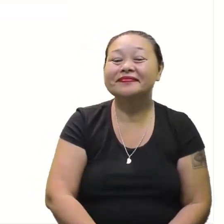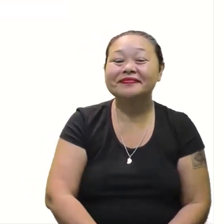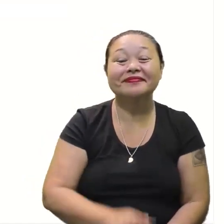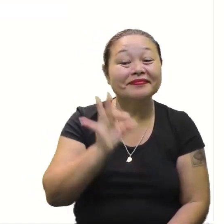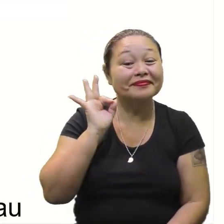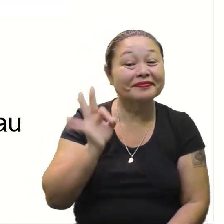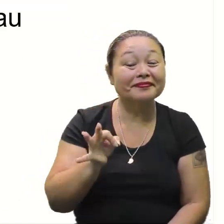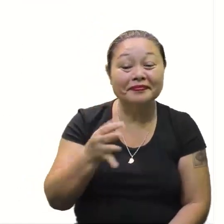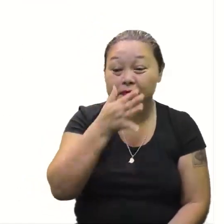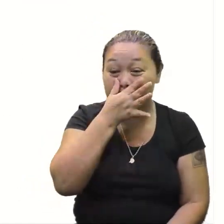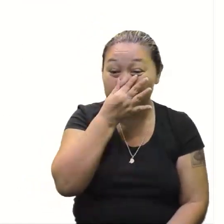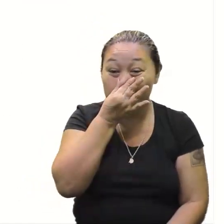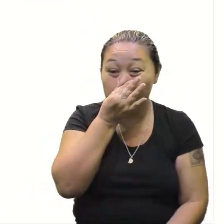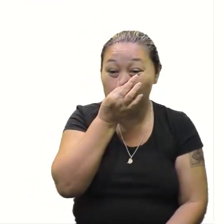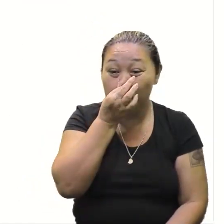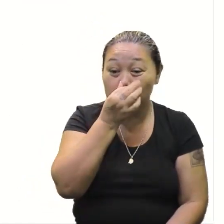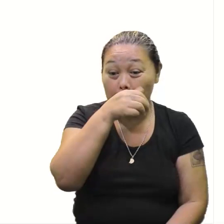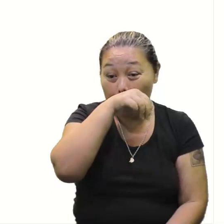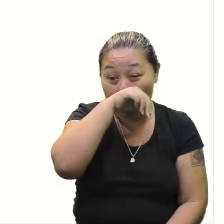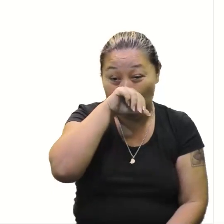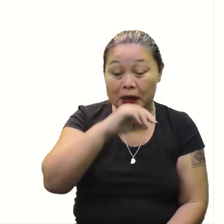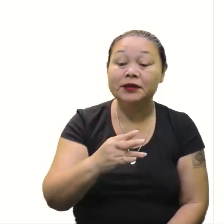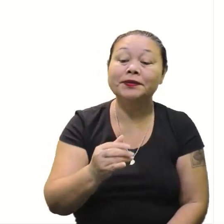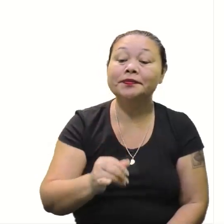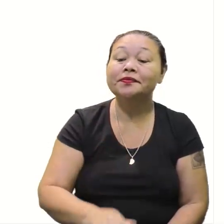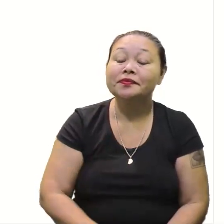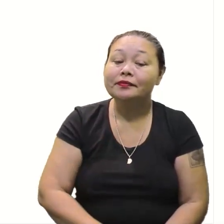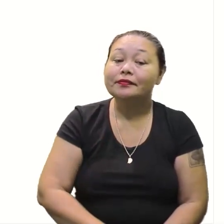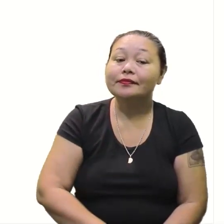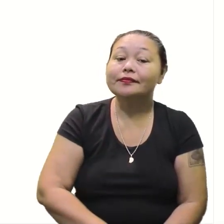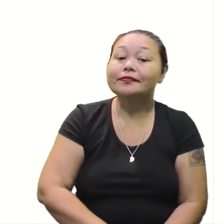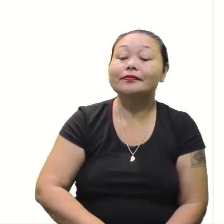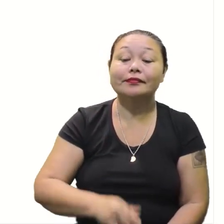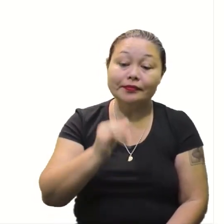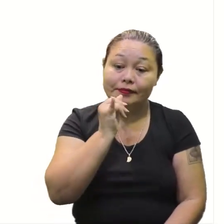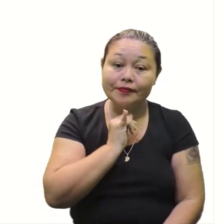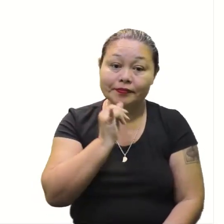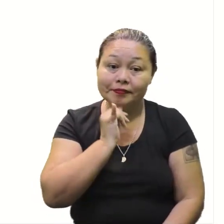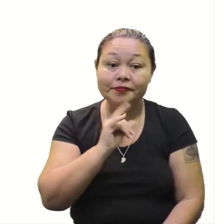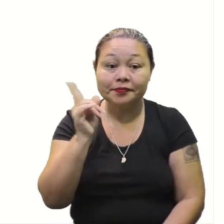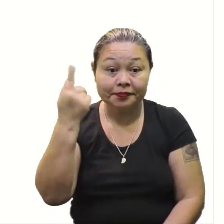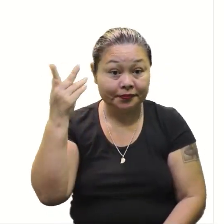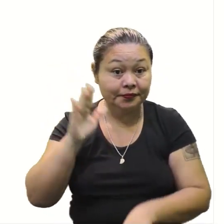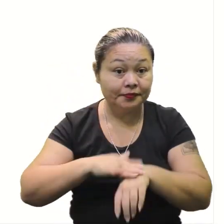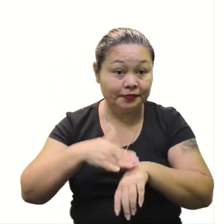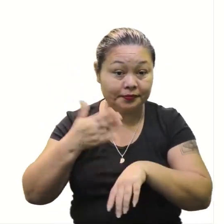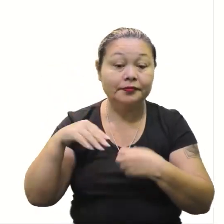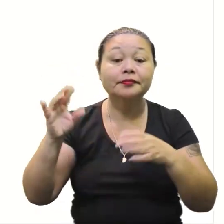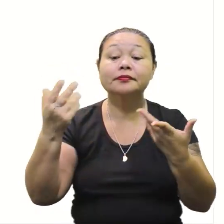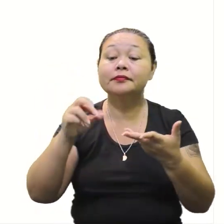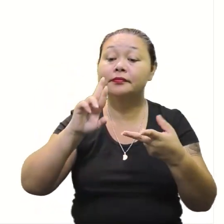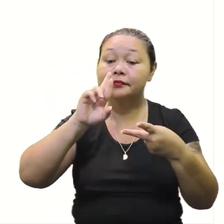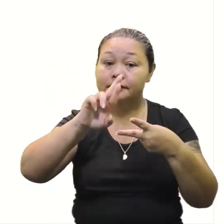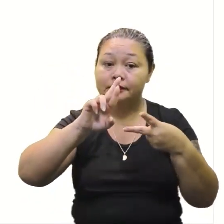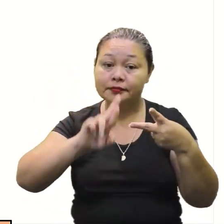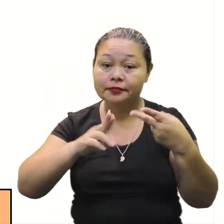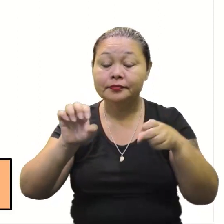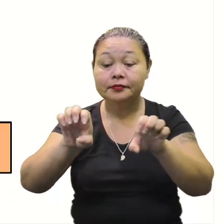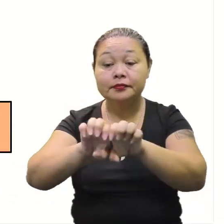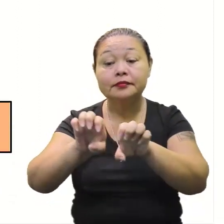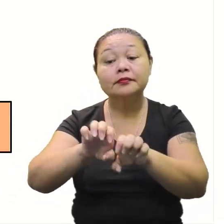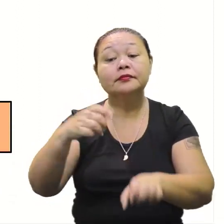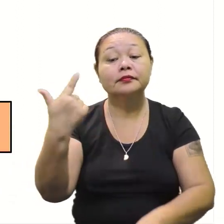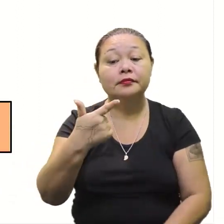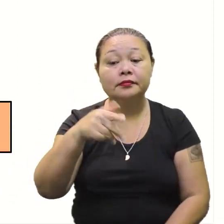Certo? Vamos a mais um exemplo? Olha lá. As raízes da equação do segundo grau. X ao quadrado